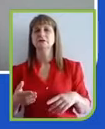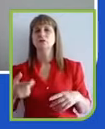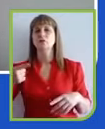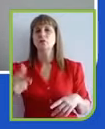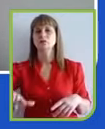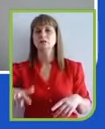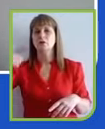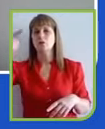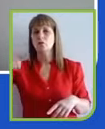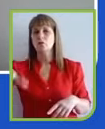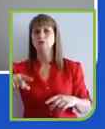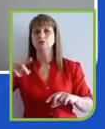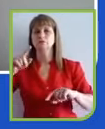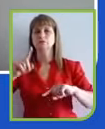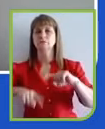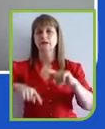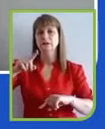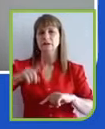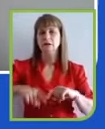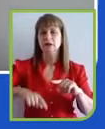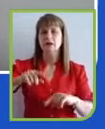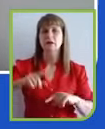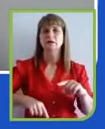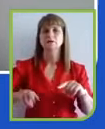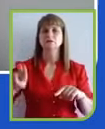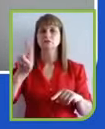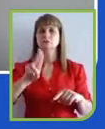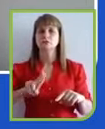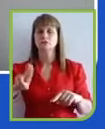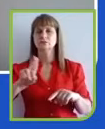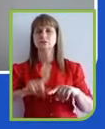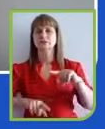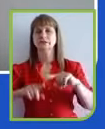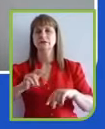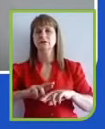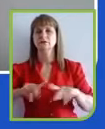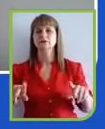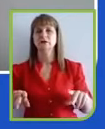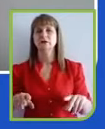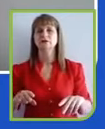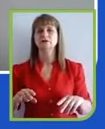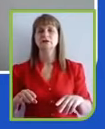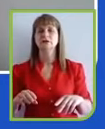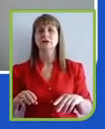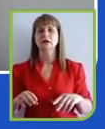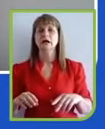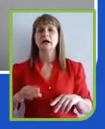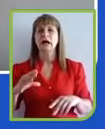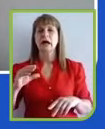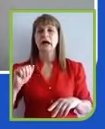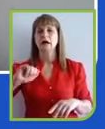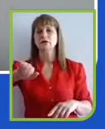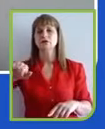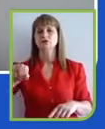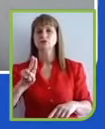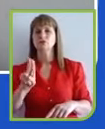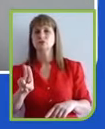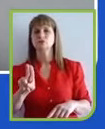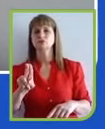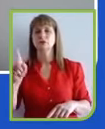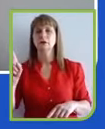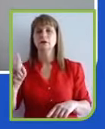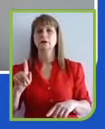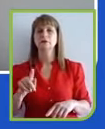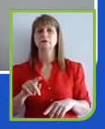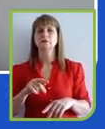microagricultores. Agora a gente lançou uma no Piauí com o Caju para desenvolver os microagricultores de Caju. E aí entra o valor compartilhado,